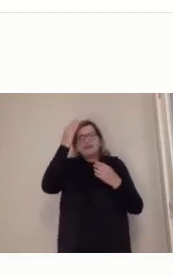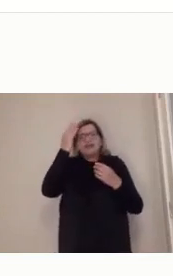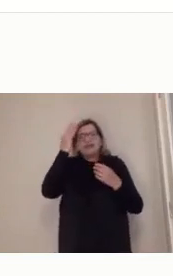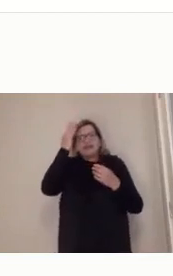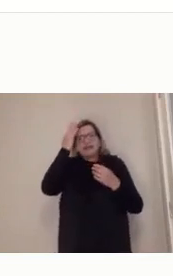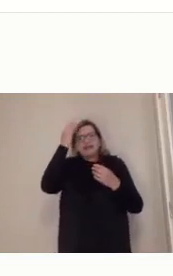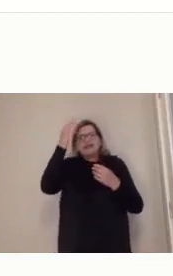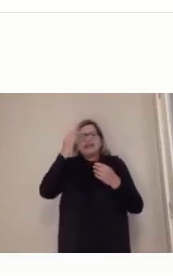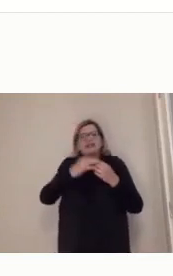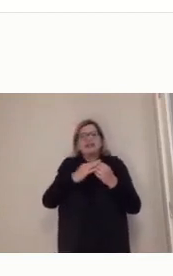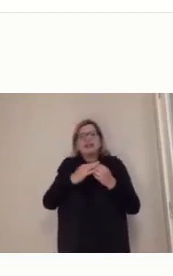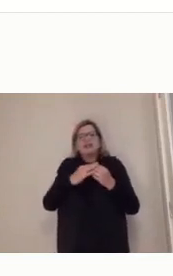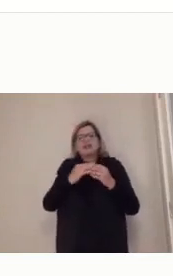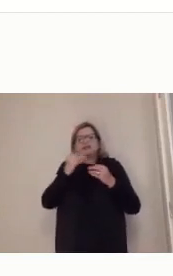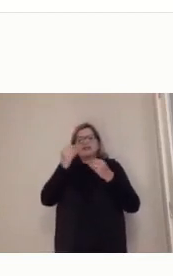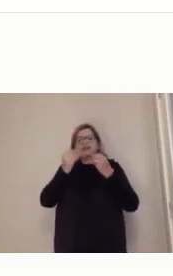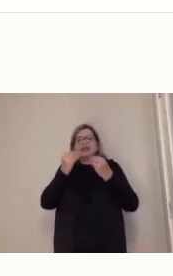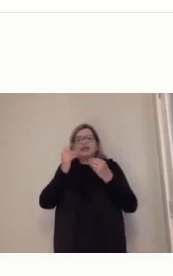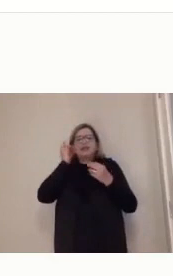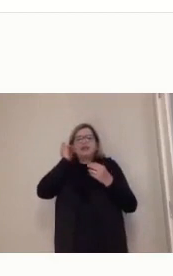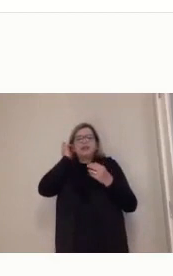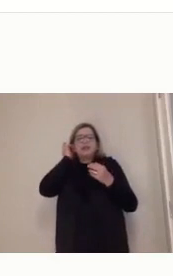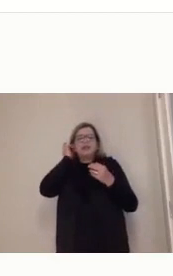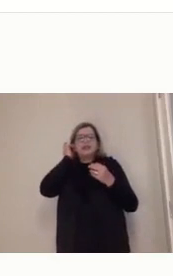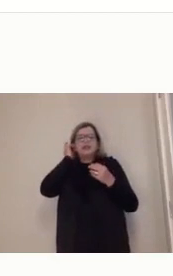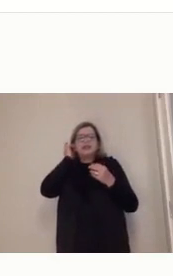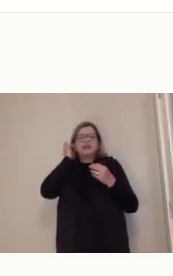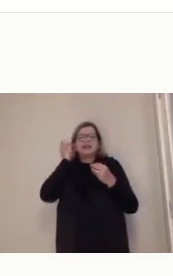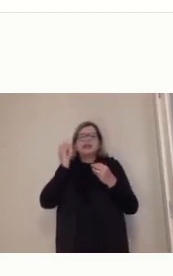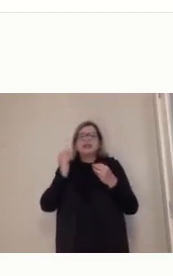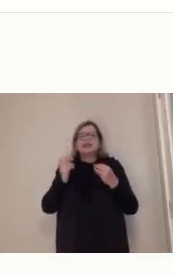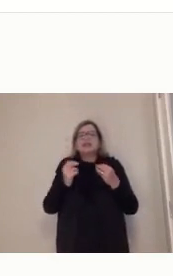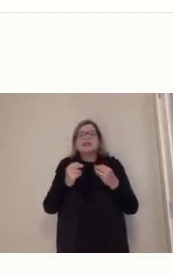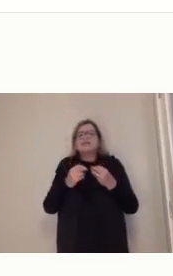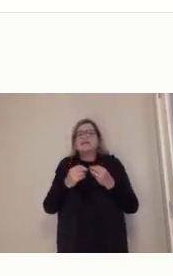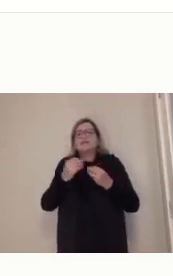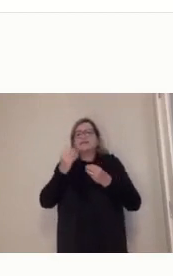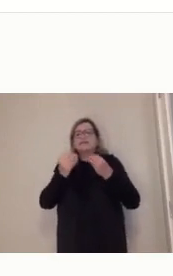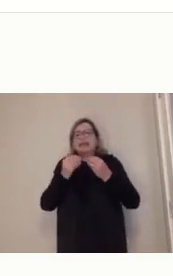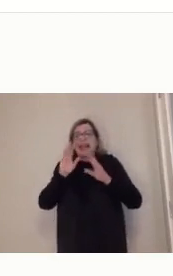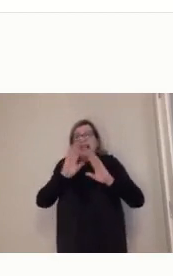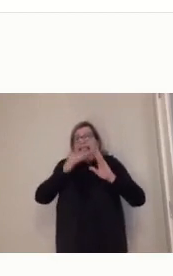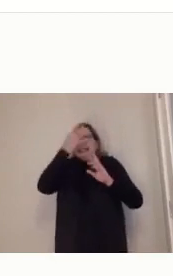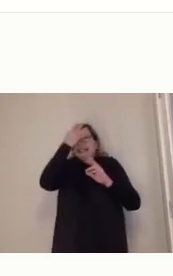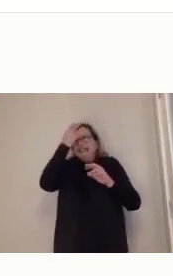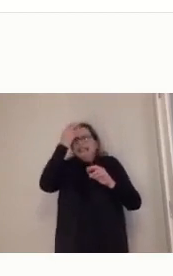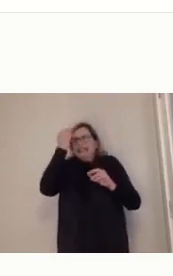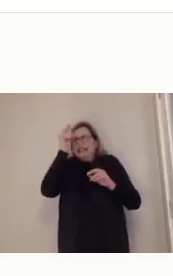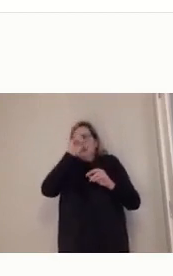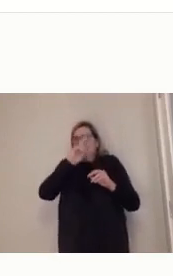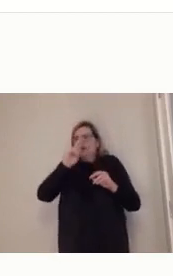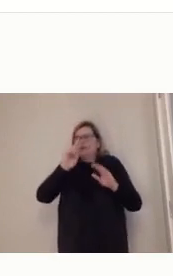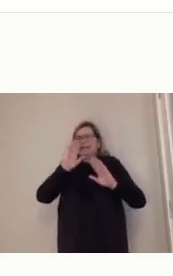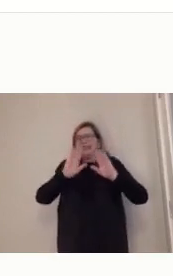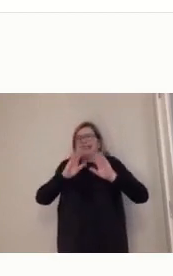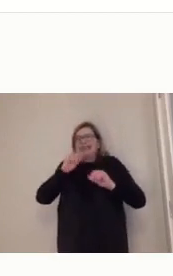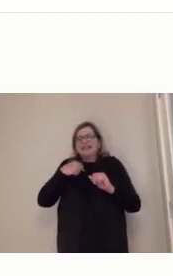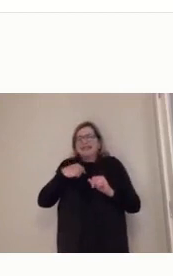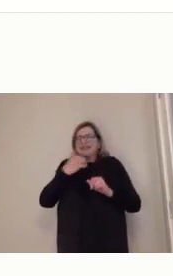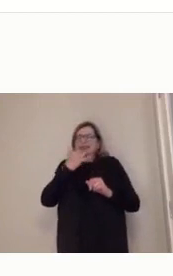perdoem, a memória já não está boa. Então, mas alguns que a gente chama de